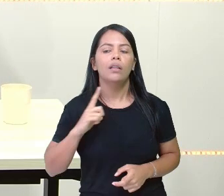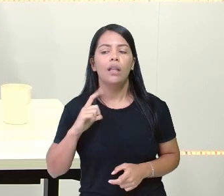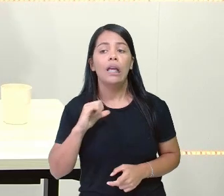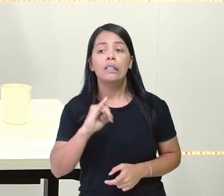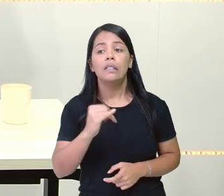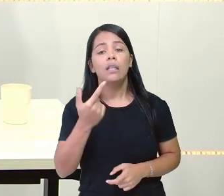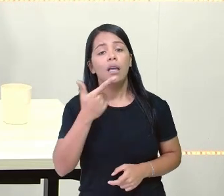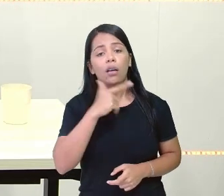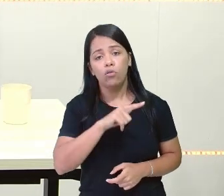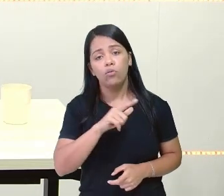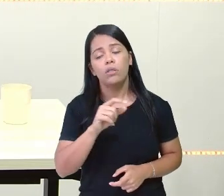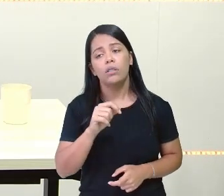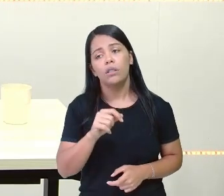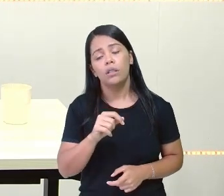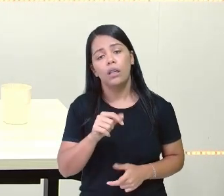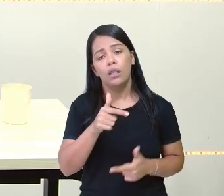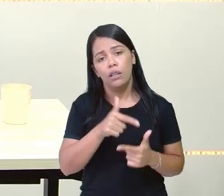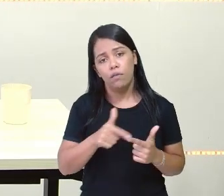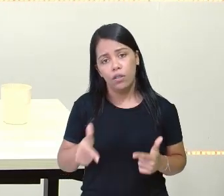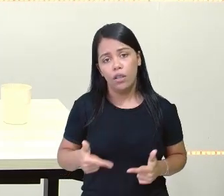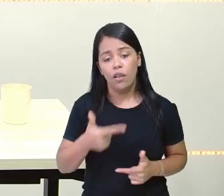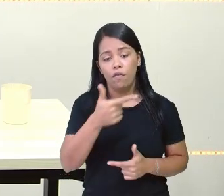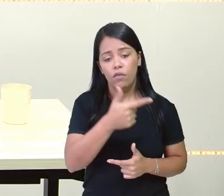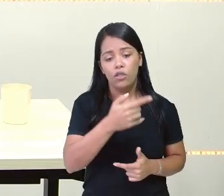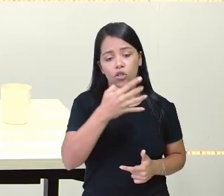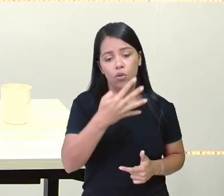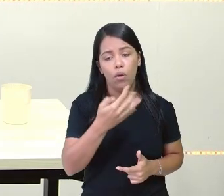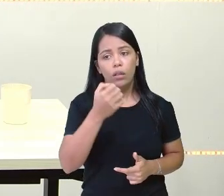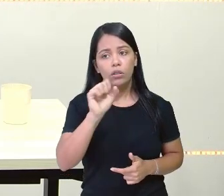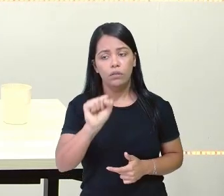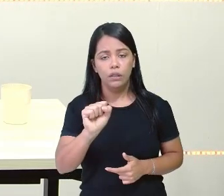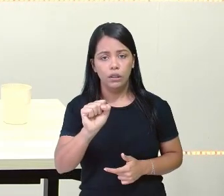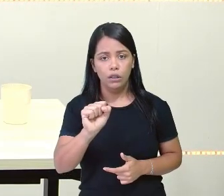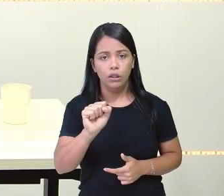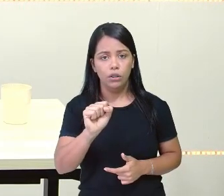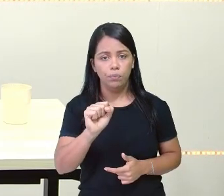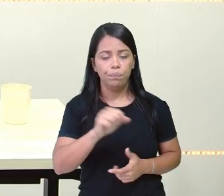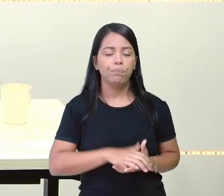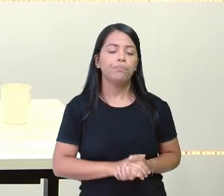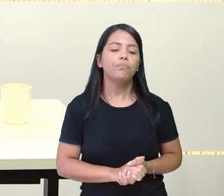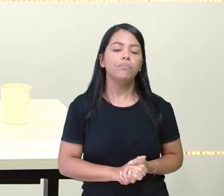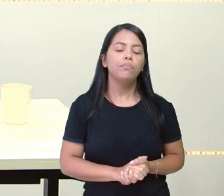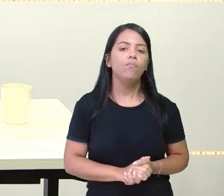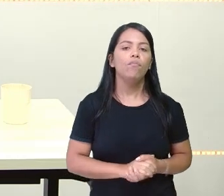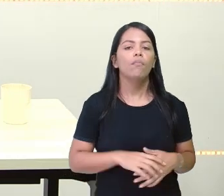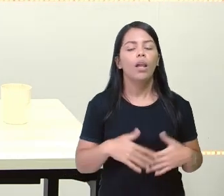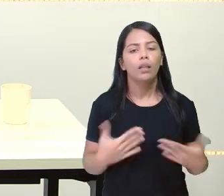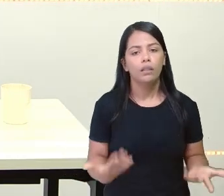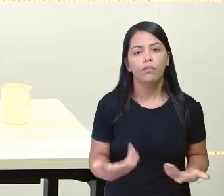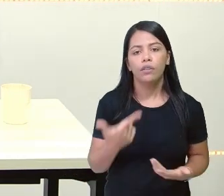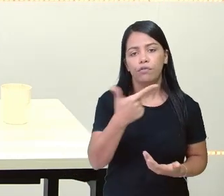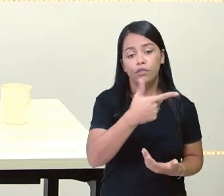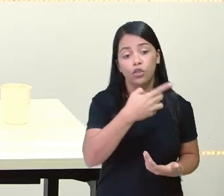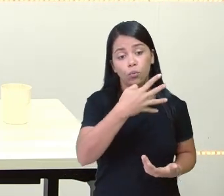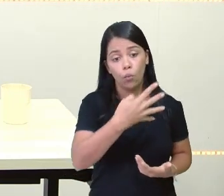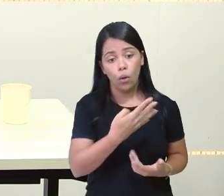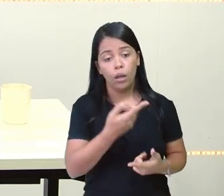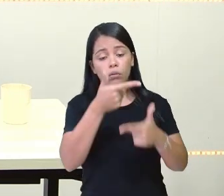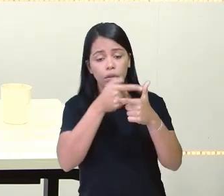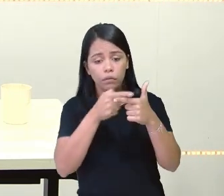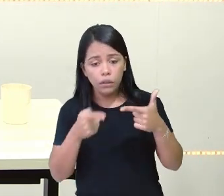a divisão, vai ficar vinte e quatro dividido por oito, que a gente vai fazer o quê? Pegar o número que